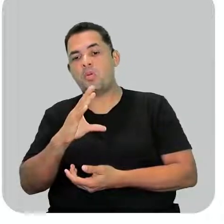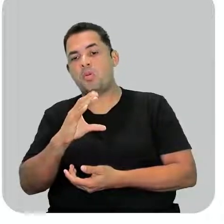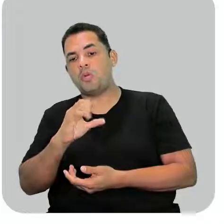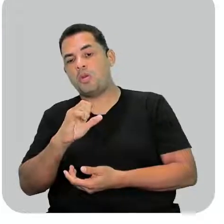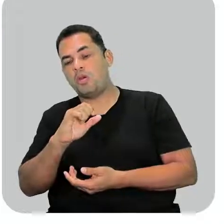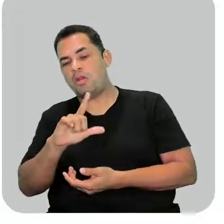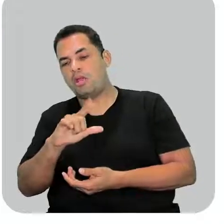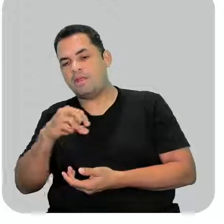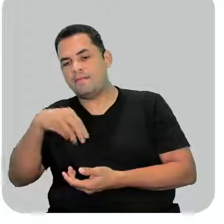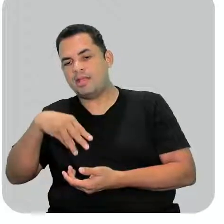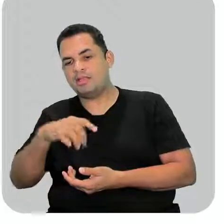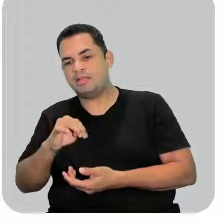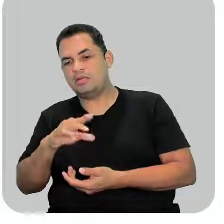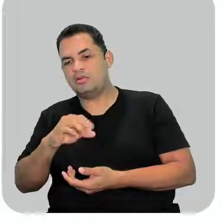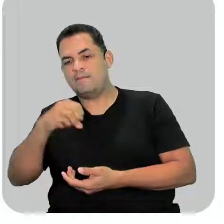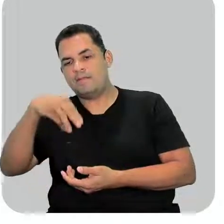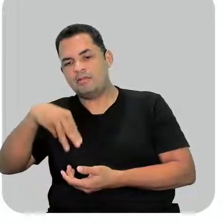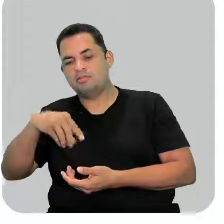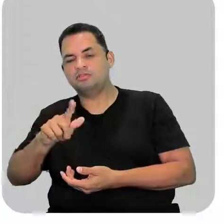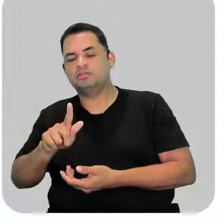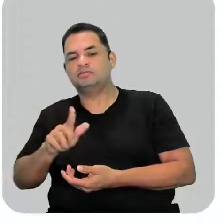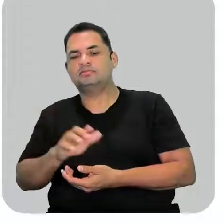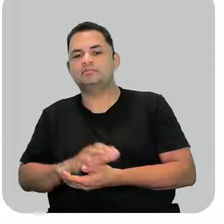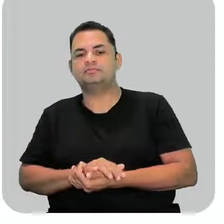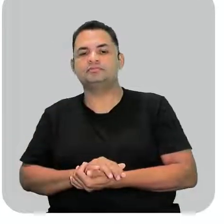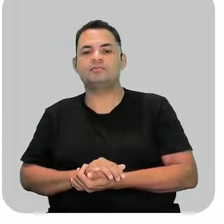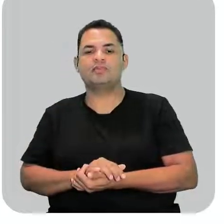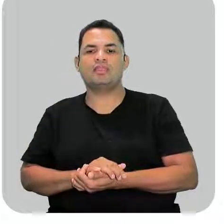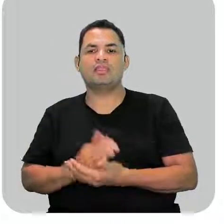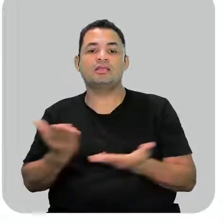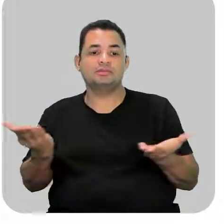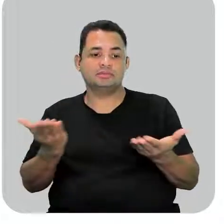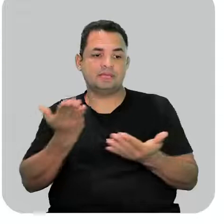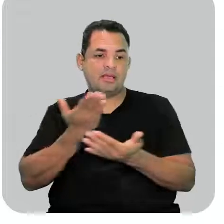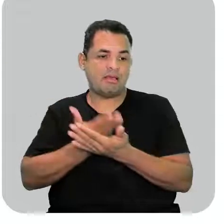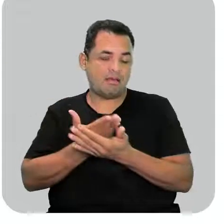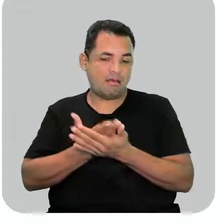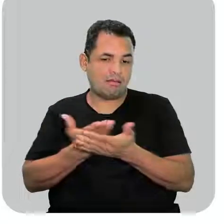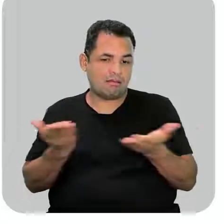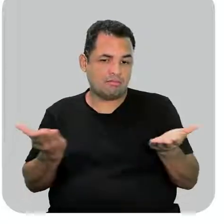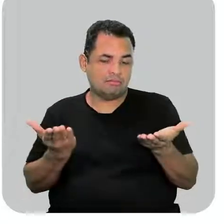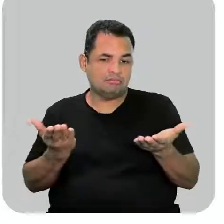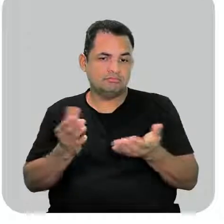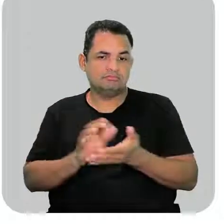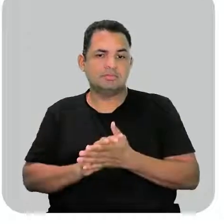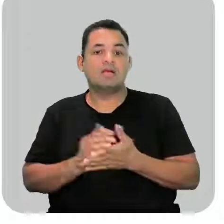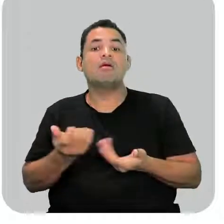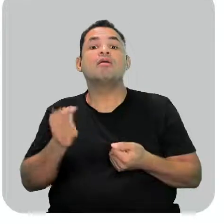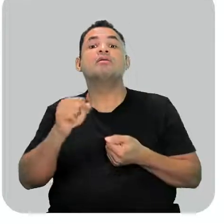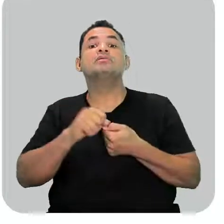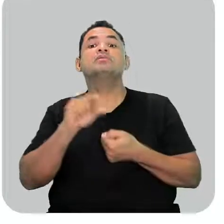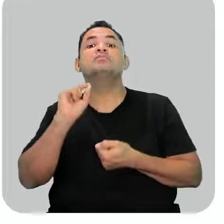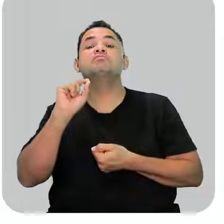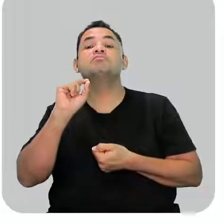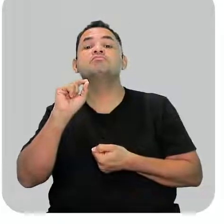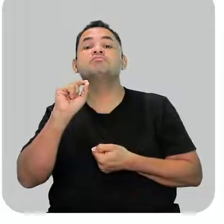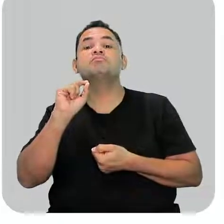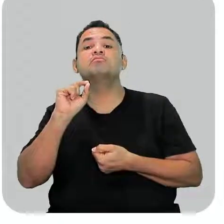metano magnésio. E foi a nossa aulinha. E agora vai fazer o que, pessoal?